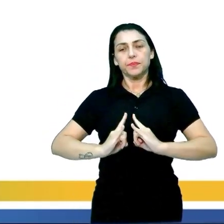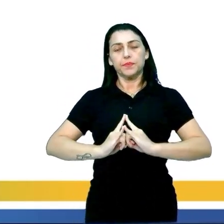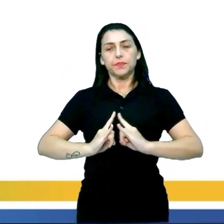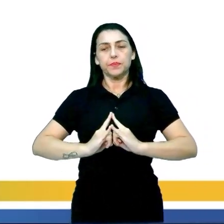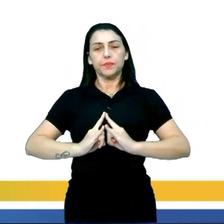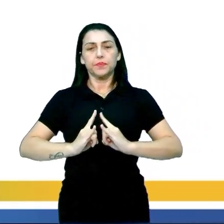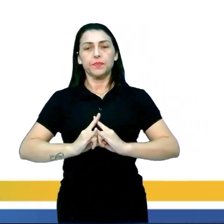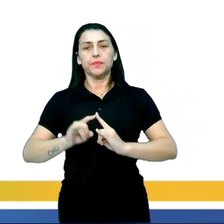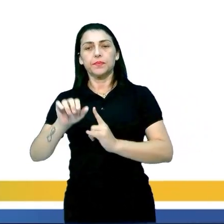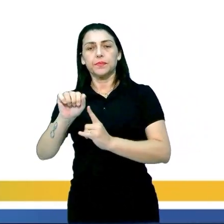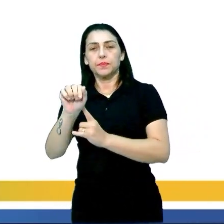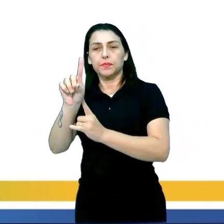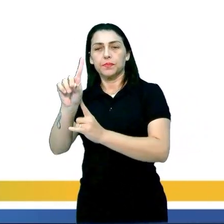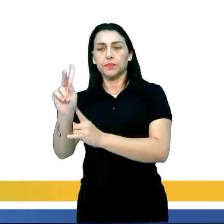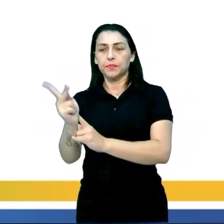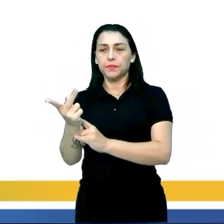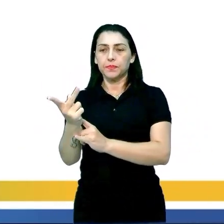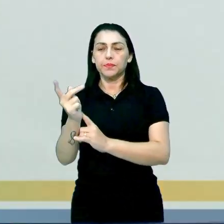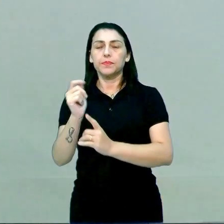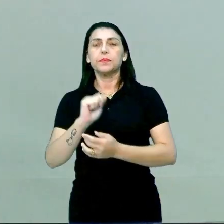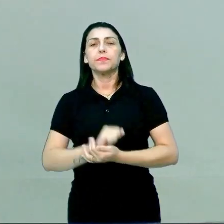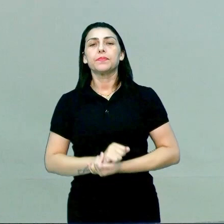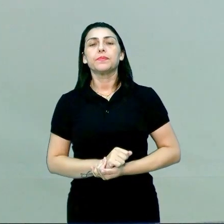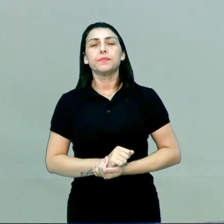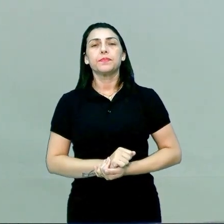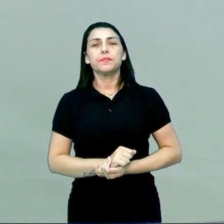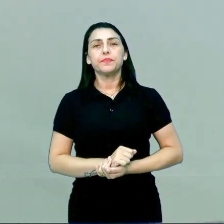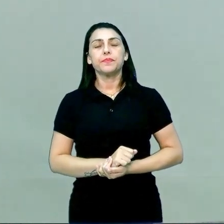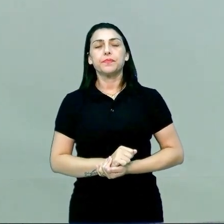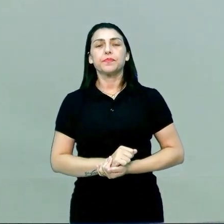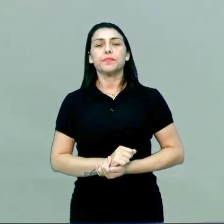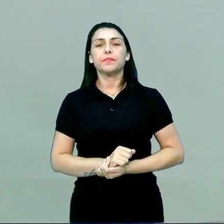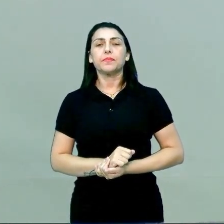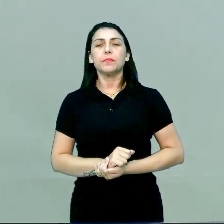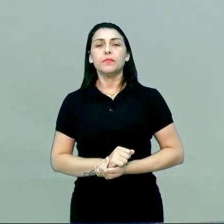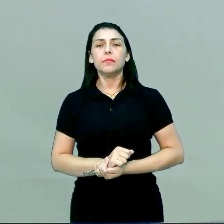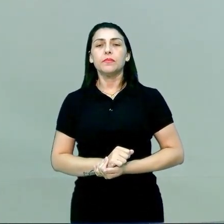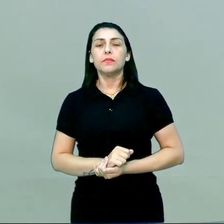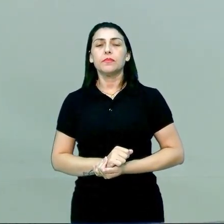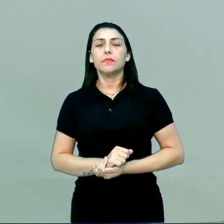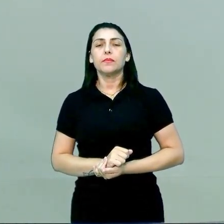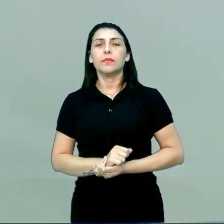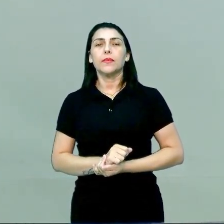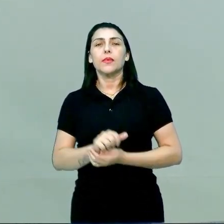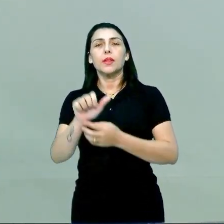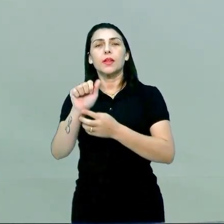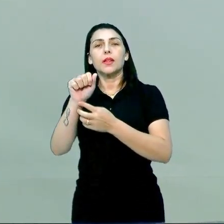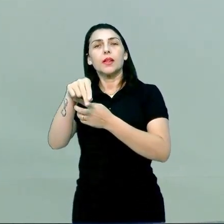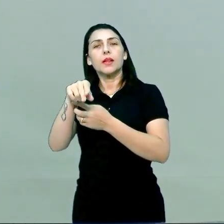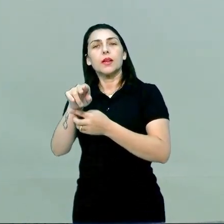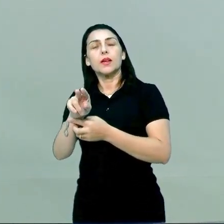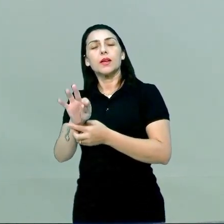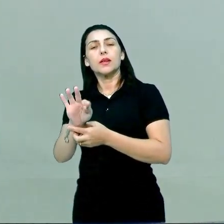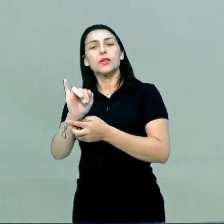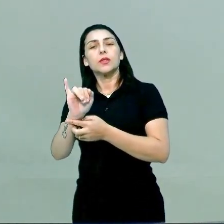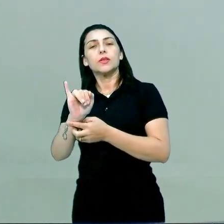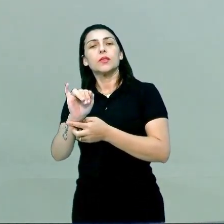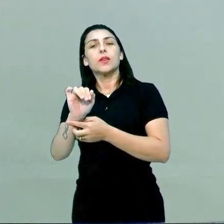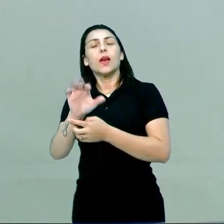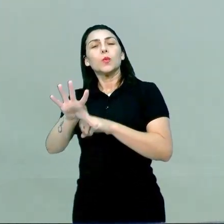é ADH, que é um hormônio antidiurético, pessoal. A função dele é